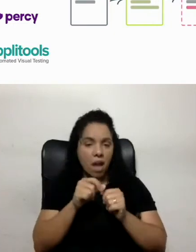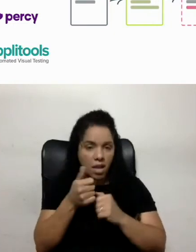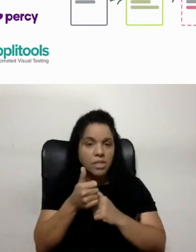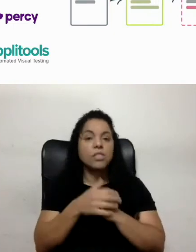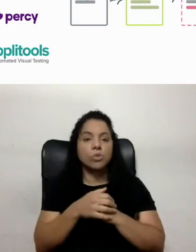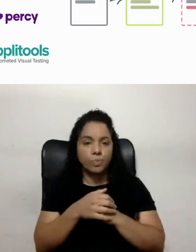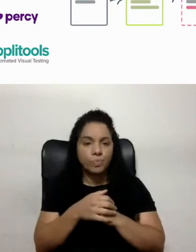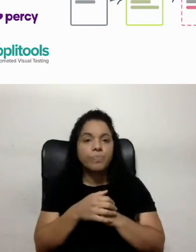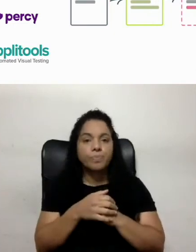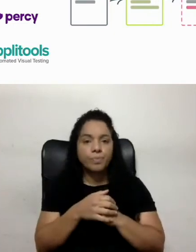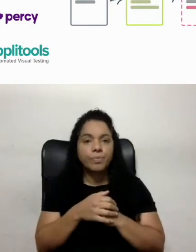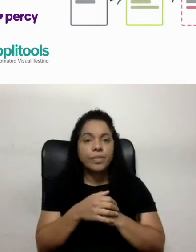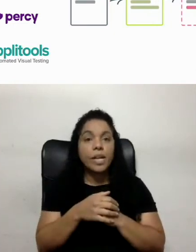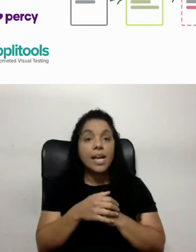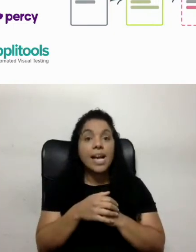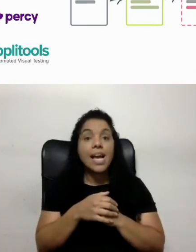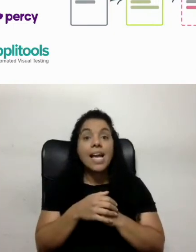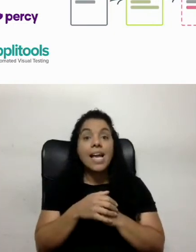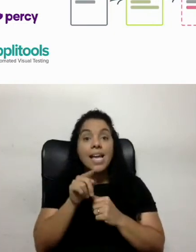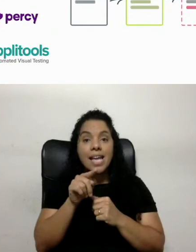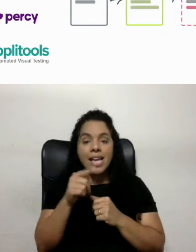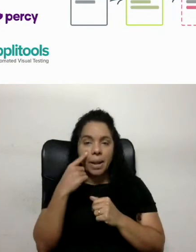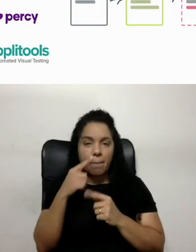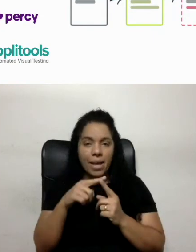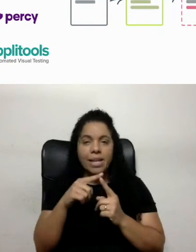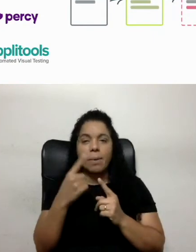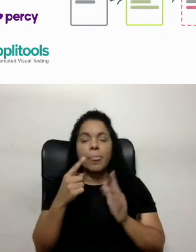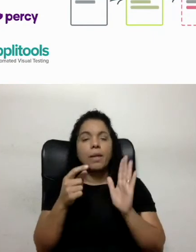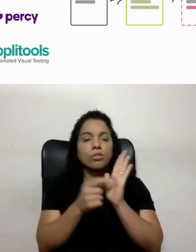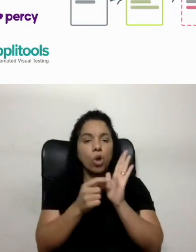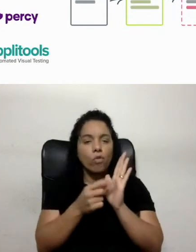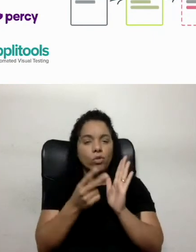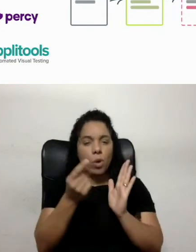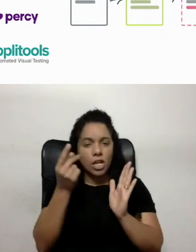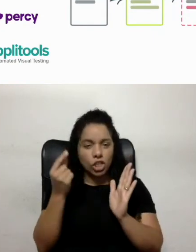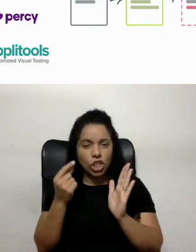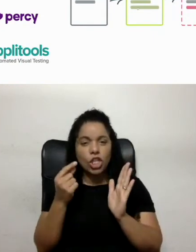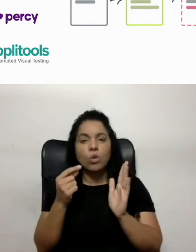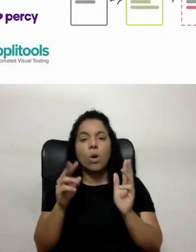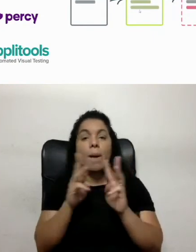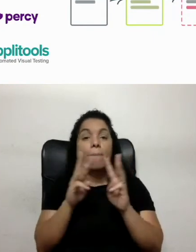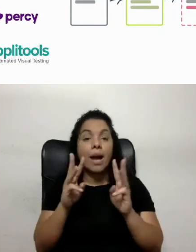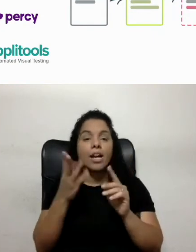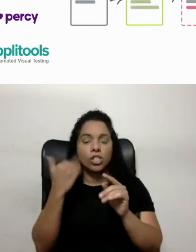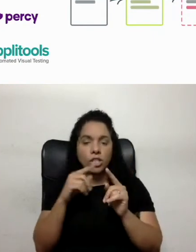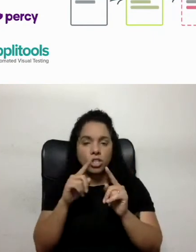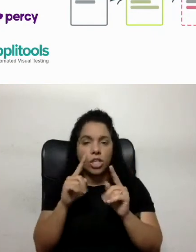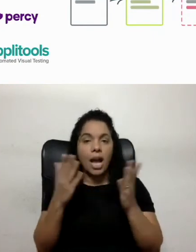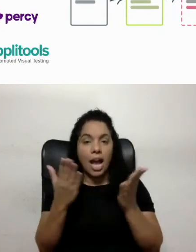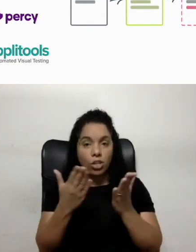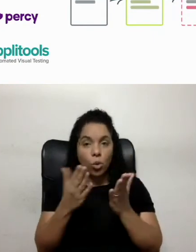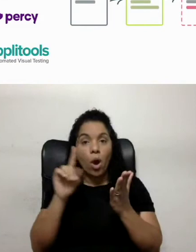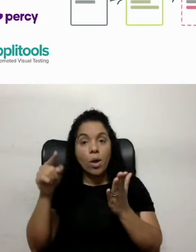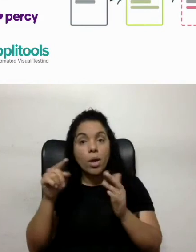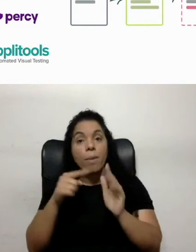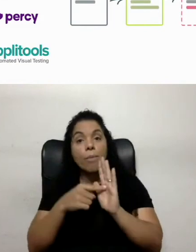ele pega aqui, ele pega aqui, no caso, um software antigo, né? A página antiga, a página atual, e aqui ele mostra a nossa